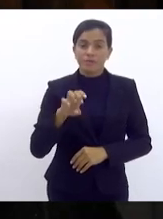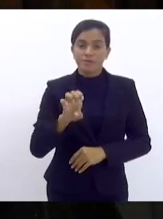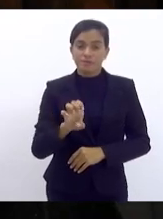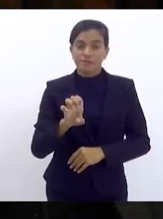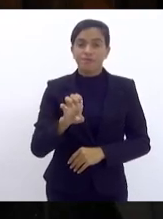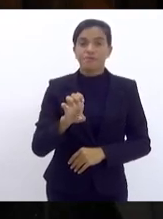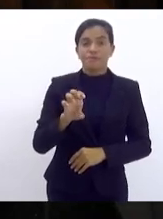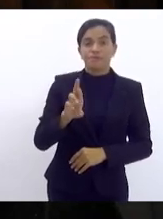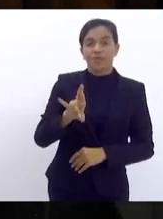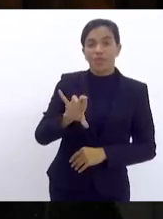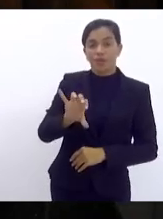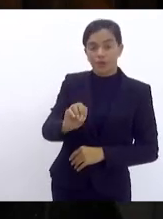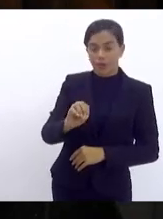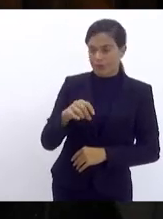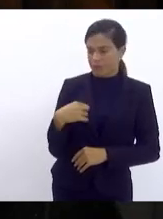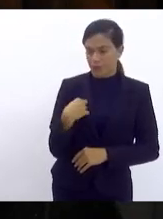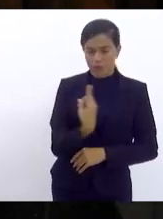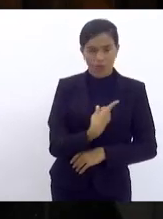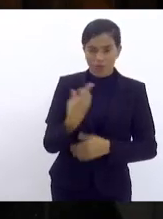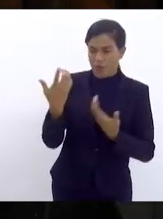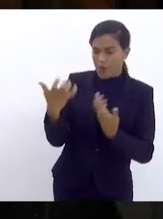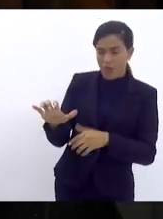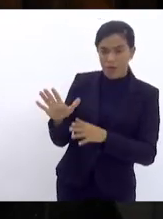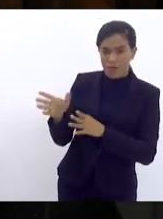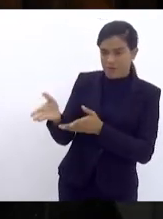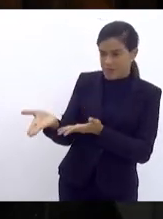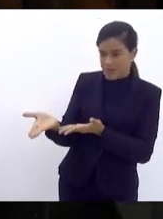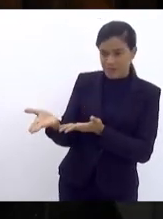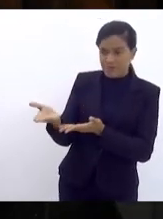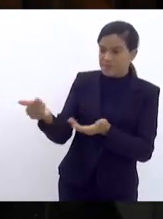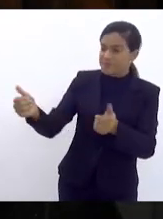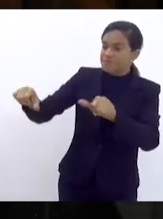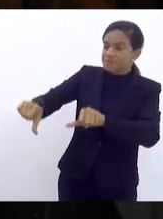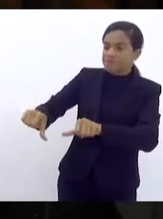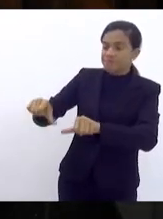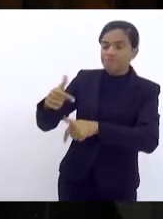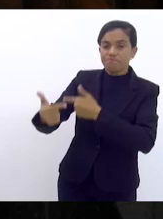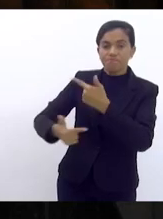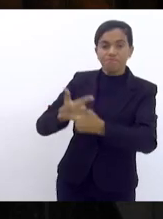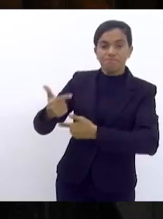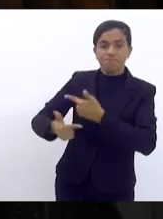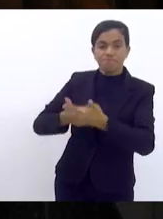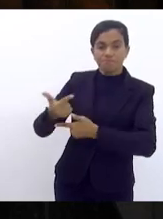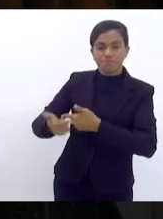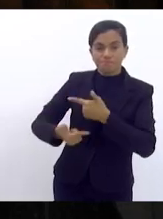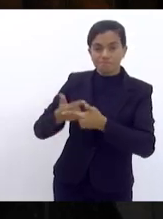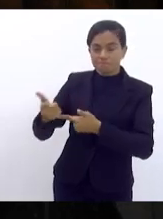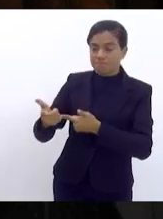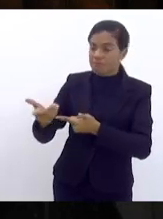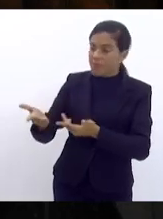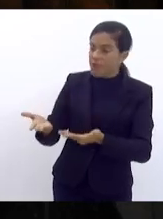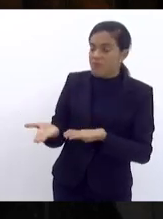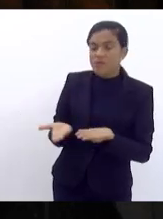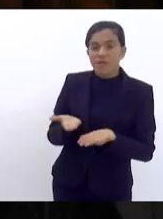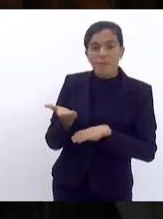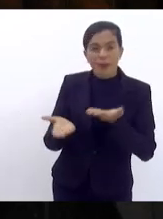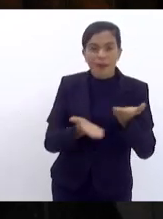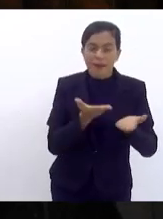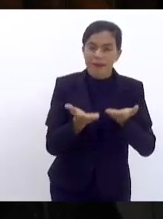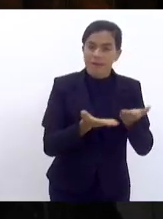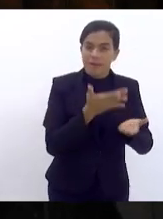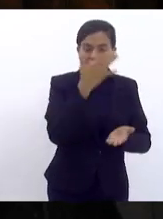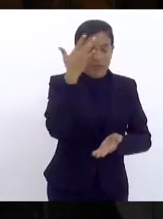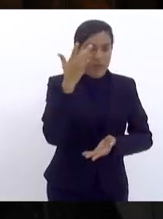deve e nós não queremos você pelo péssimo serviço que você presta a aqueles que